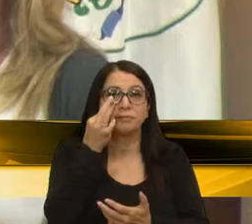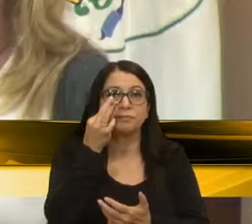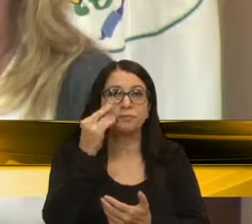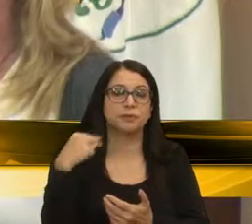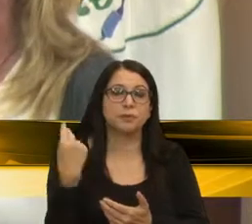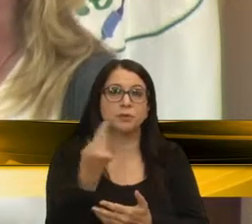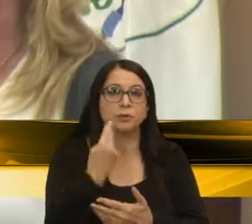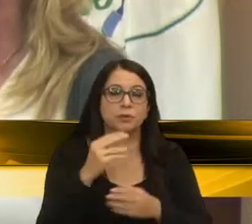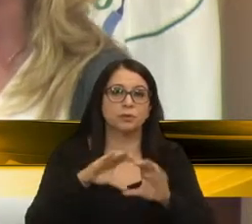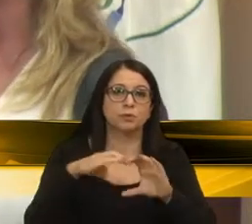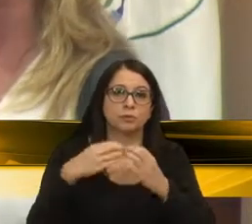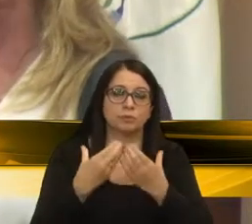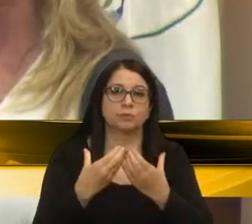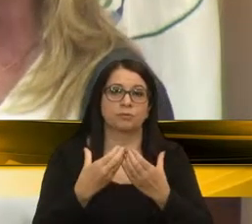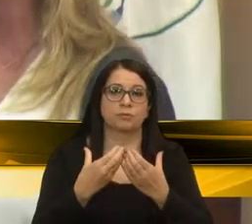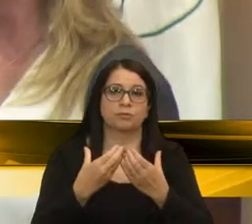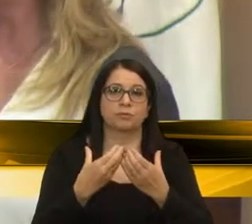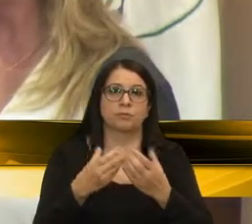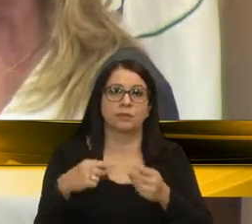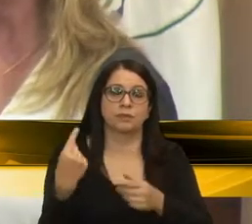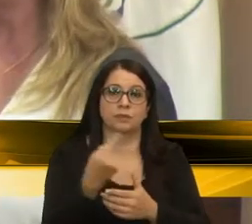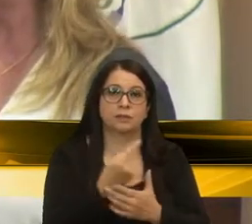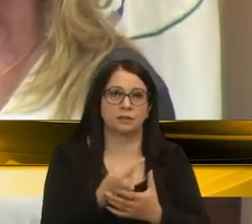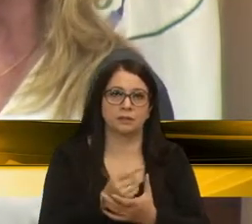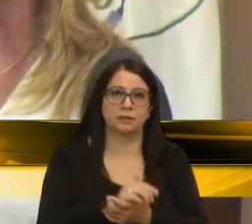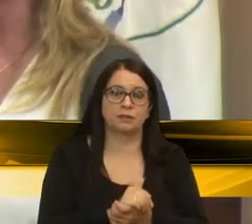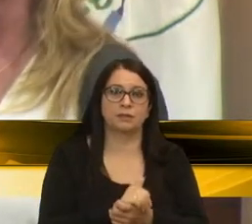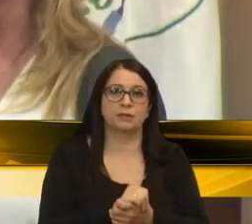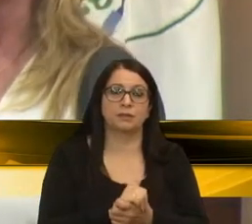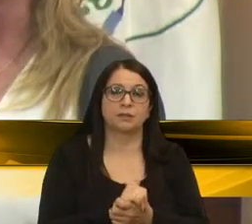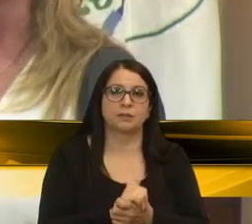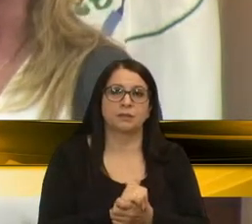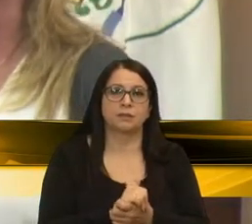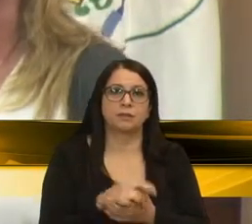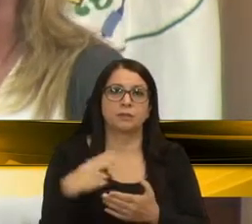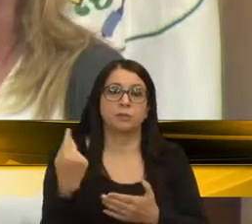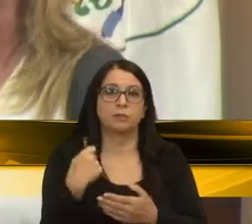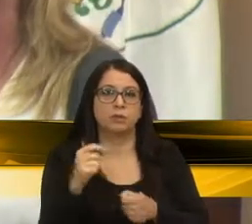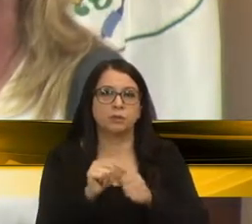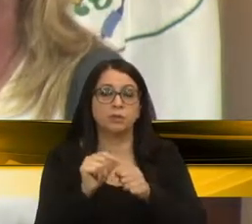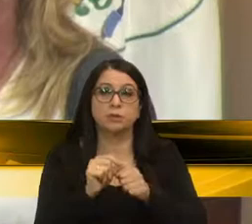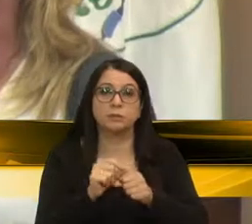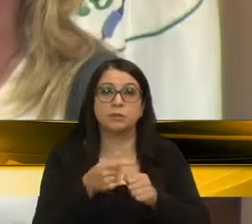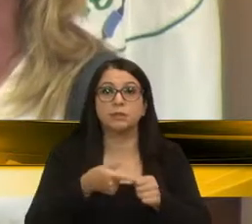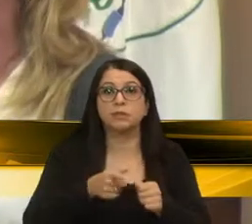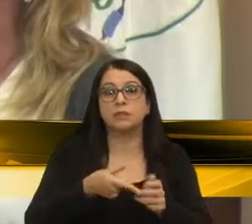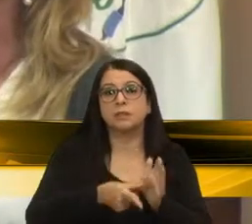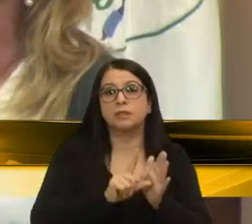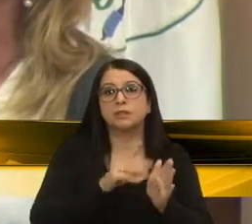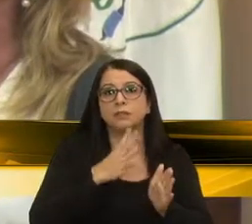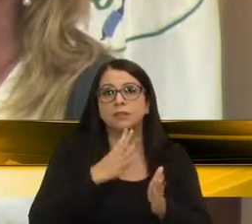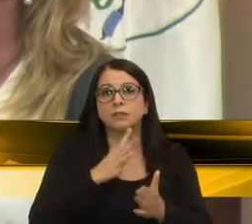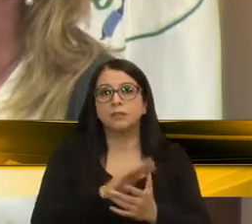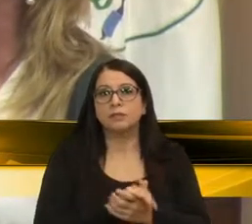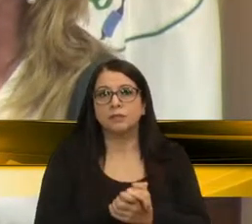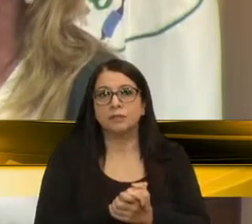para a nossa comunidade abraçar isso, nós precisamos, antes de tudo, conhecer, porque